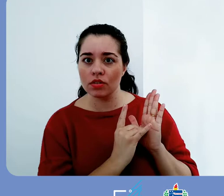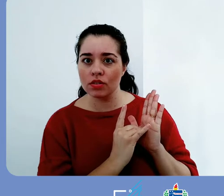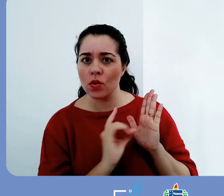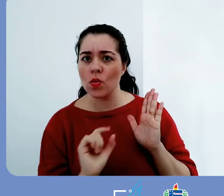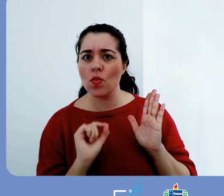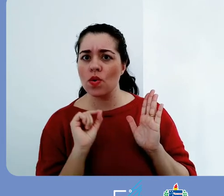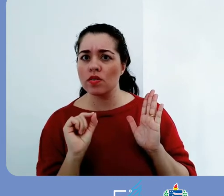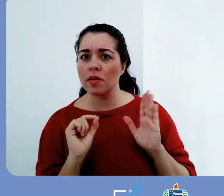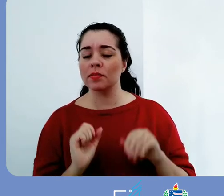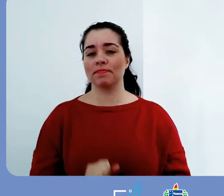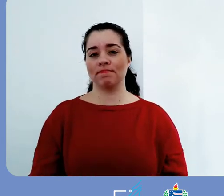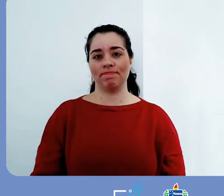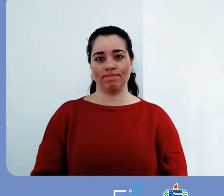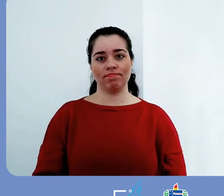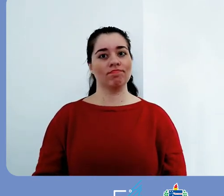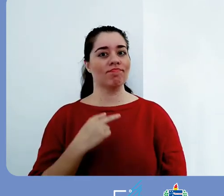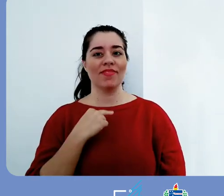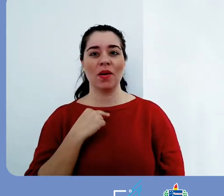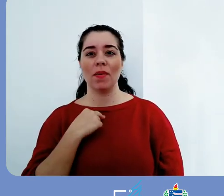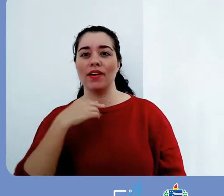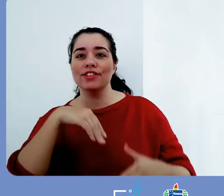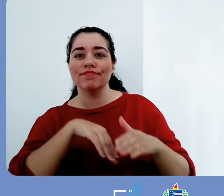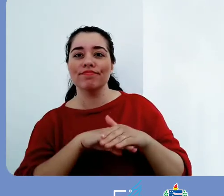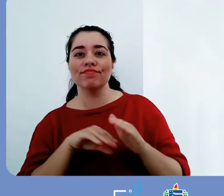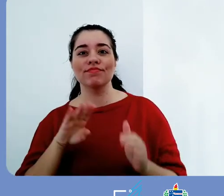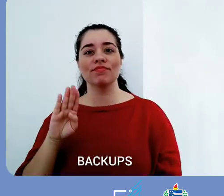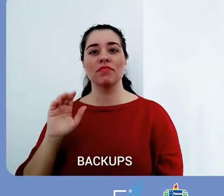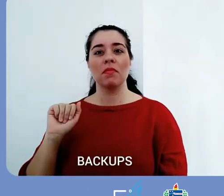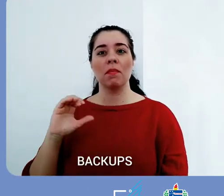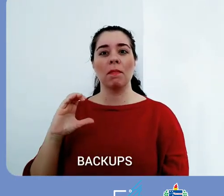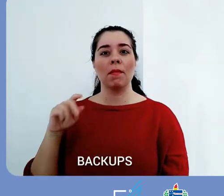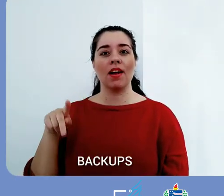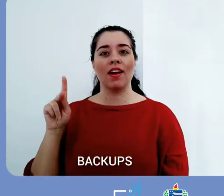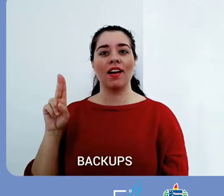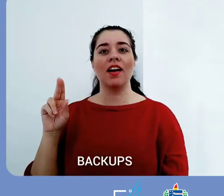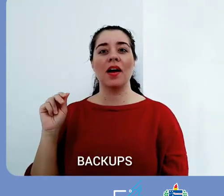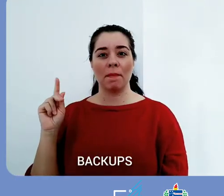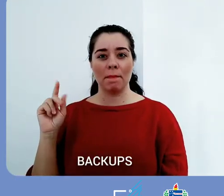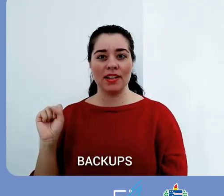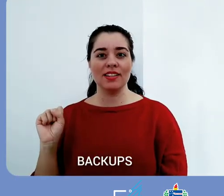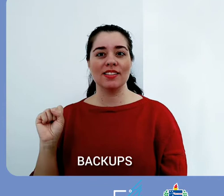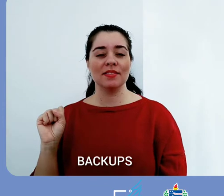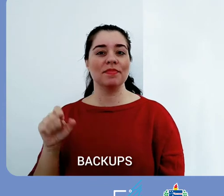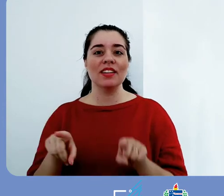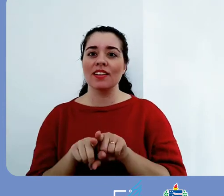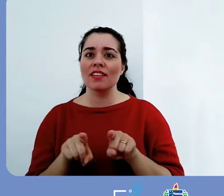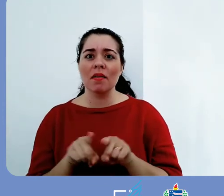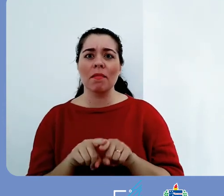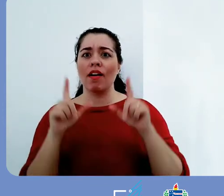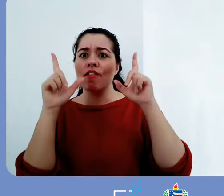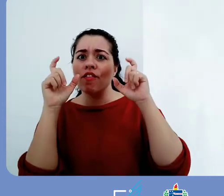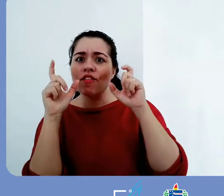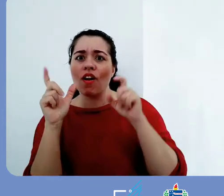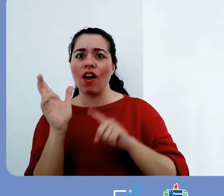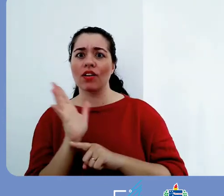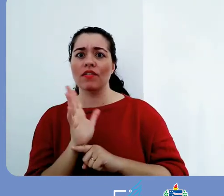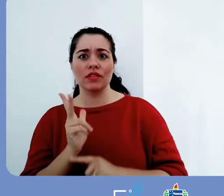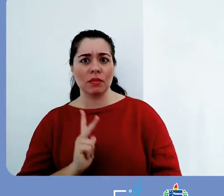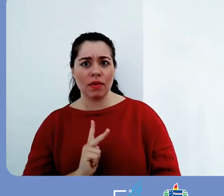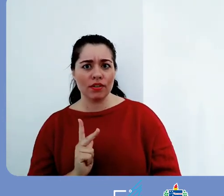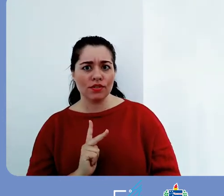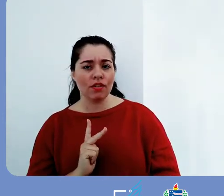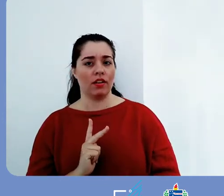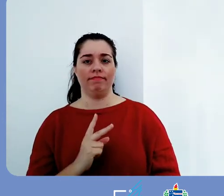repositório backups. Você também não deve colocar no repositório fotos e vídeos pessoais. Você também deve